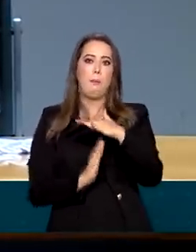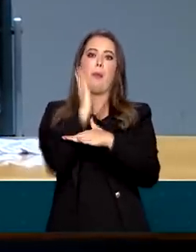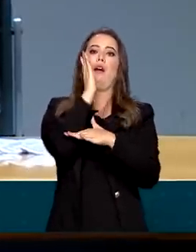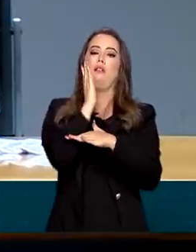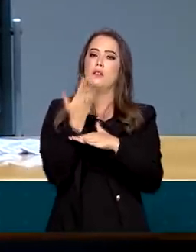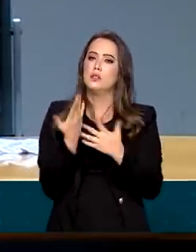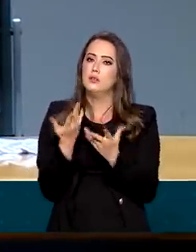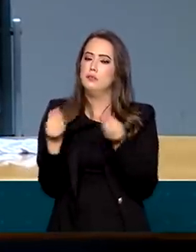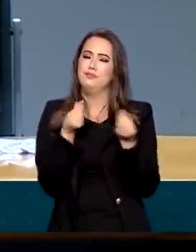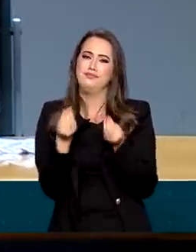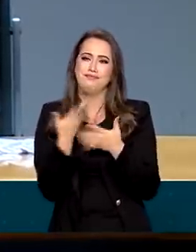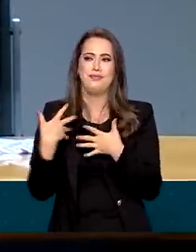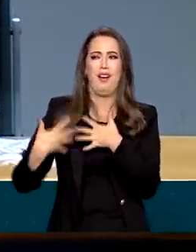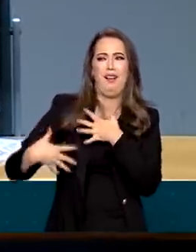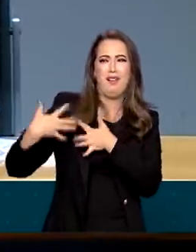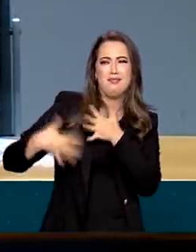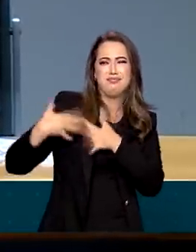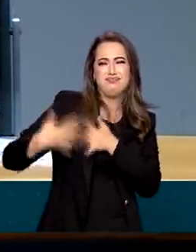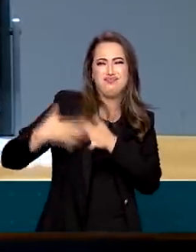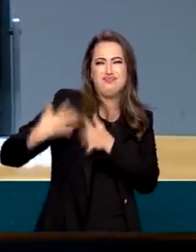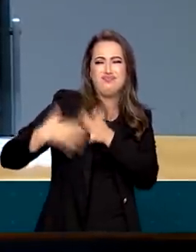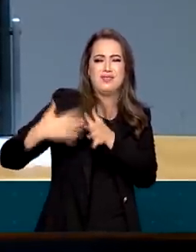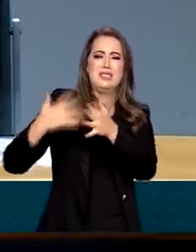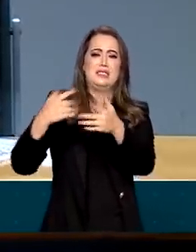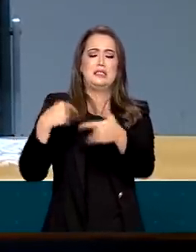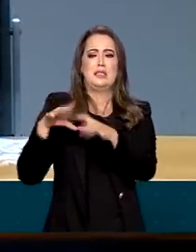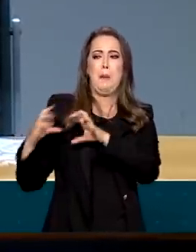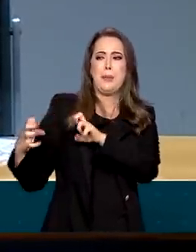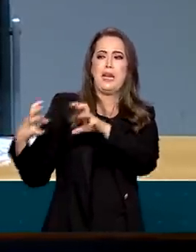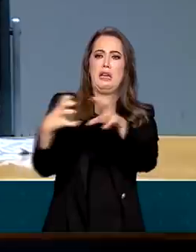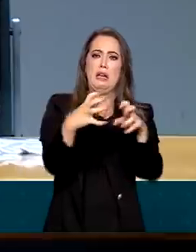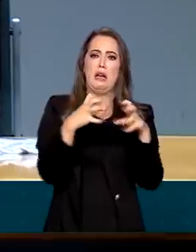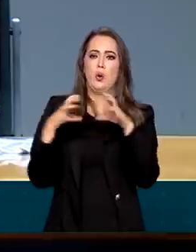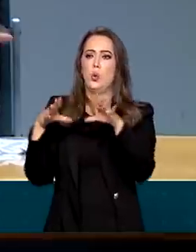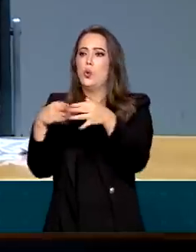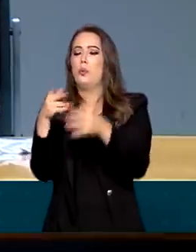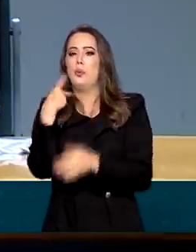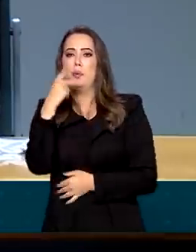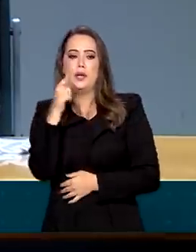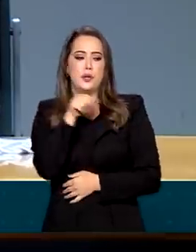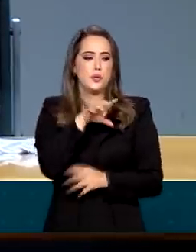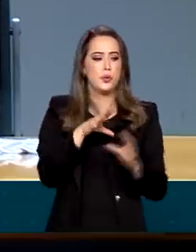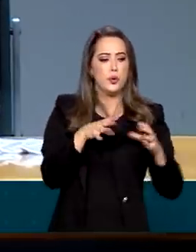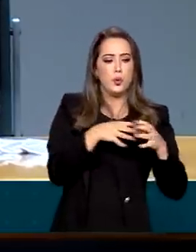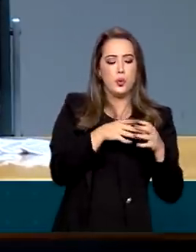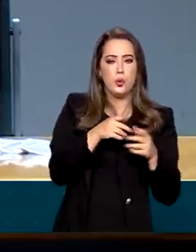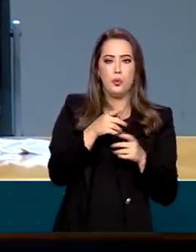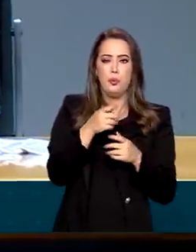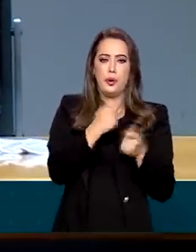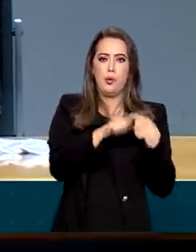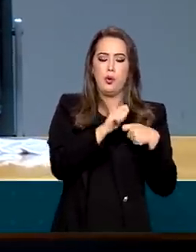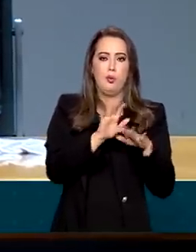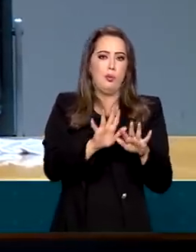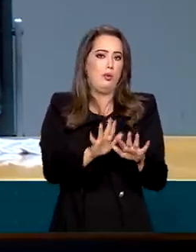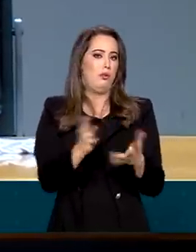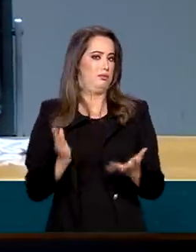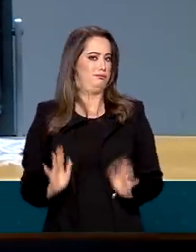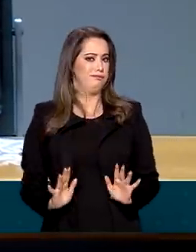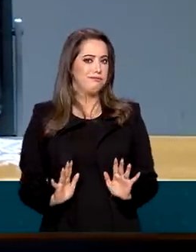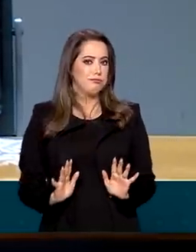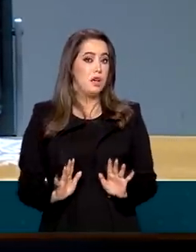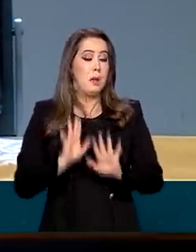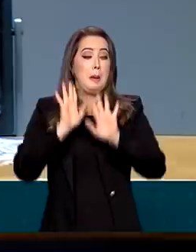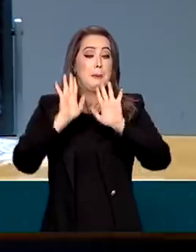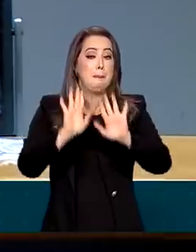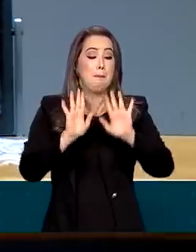começa a barulheira e aí começa uma aparente briga entre a ala política e a ala econômica. Evidente que um governo, e essa é a